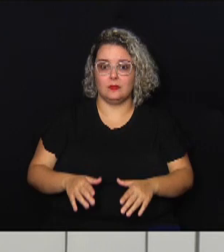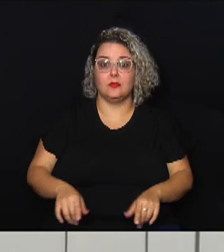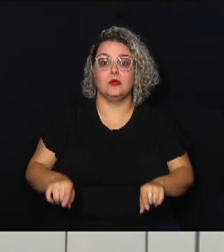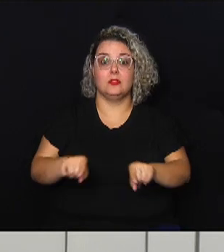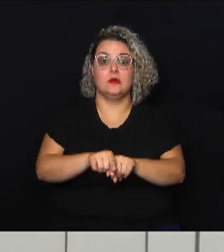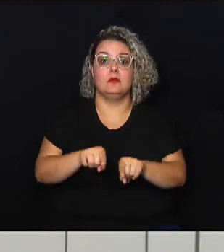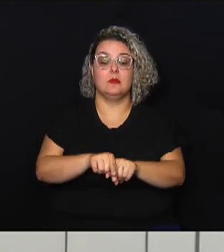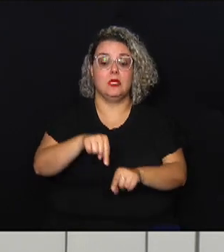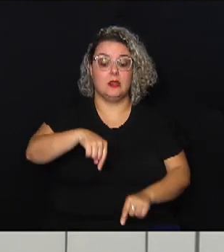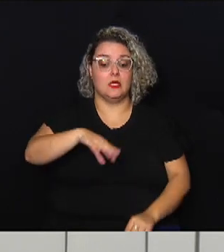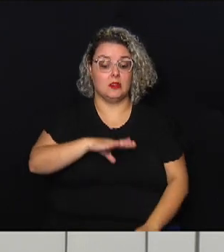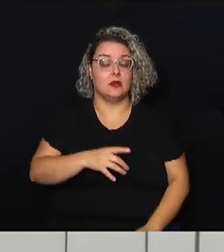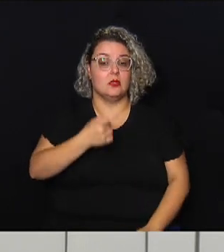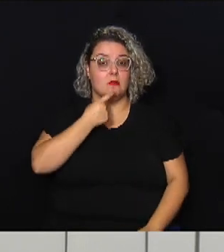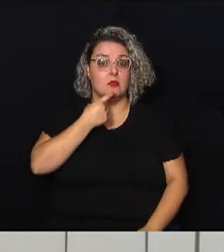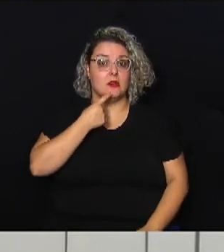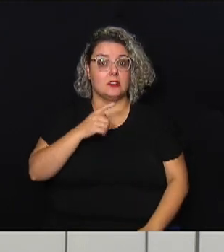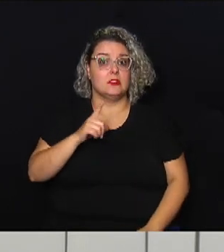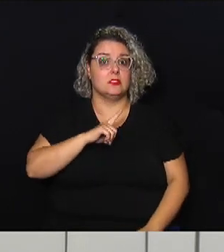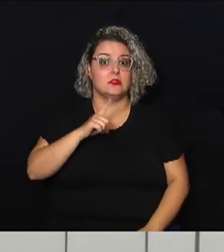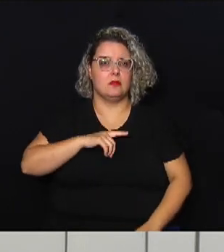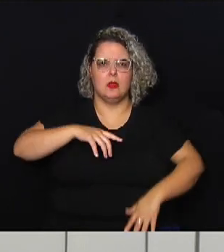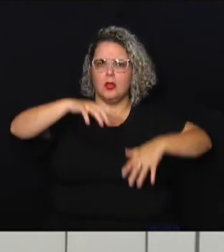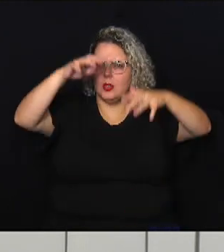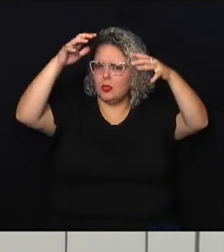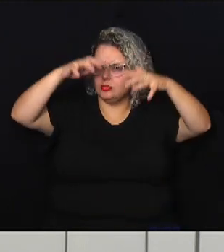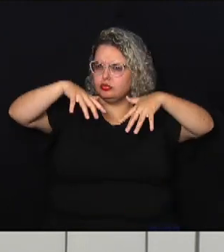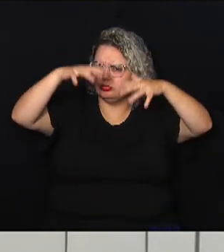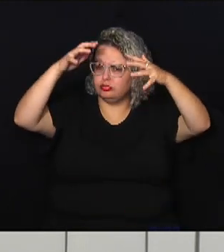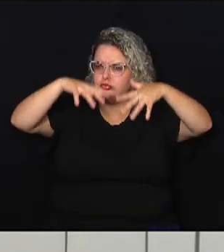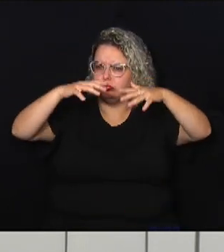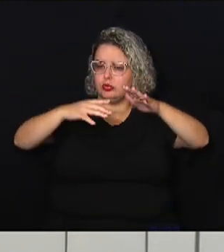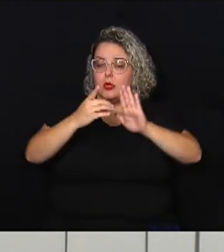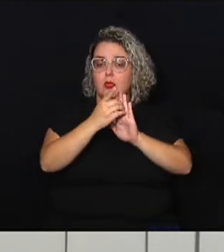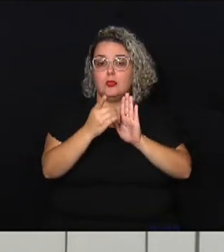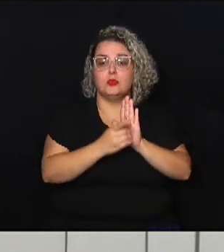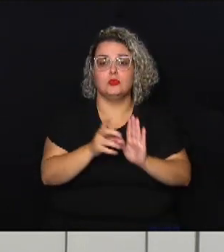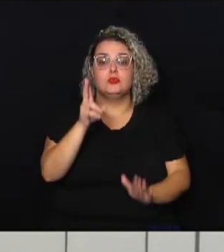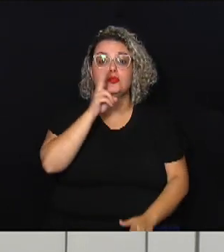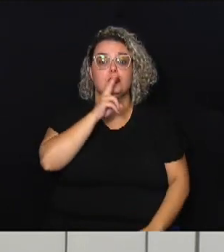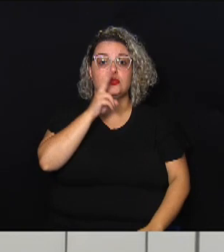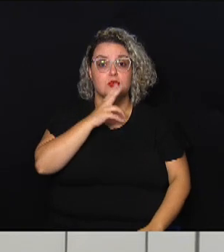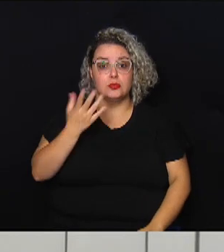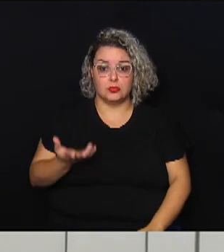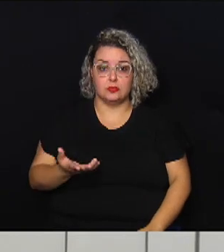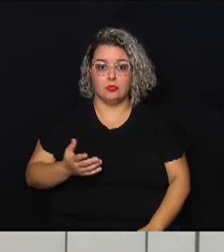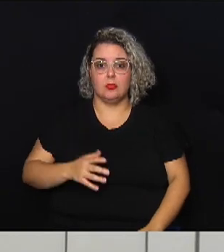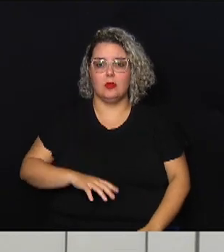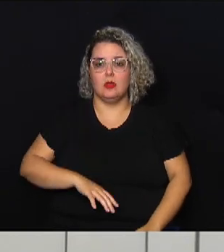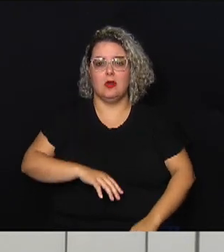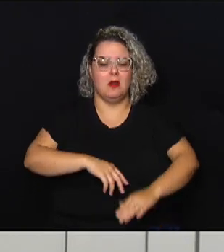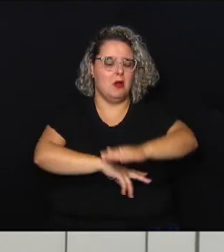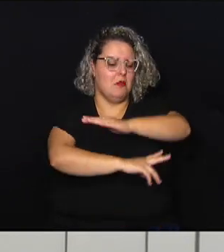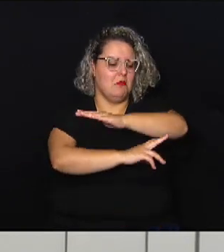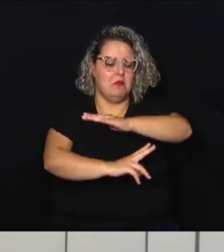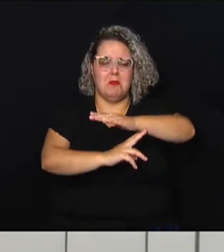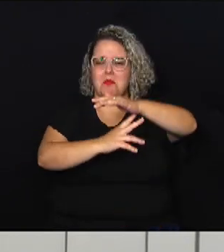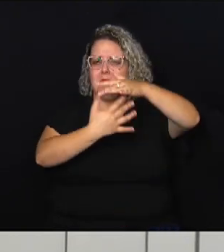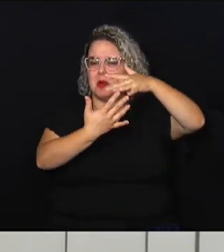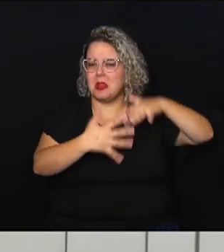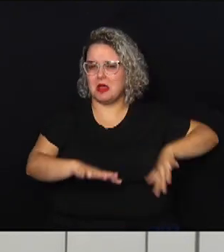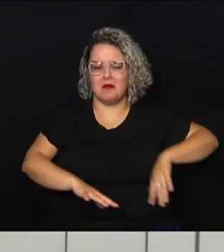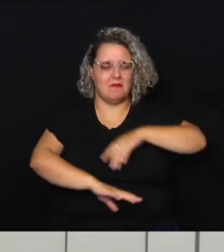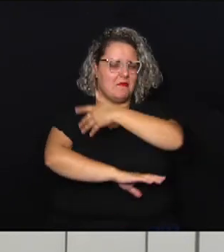por um alto índice de chuvas, o que ocasionou um decreto emergencial por conta de queda de pontes, centenas de